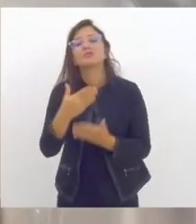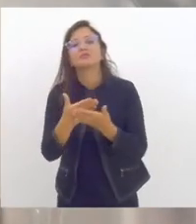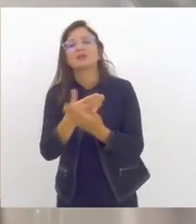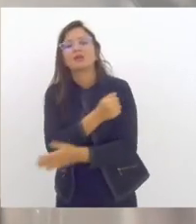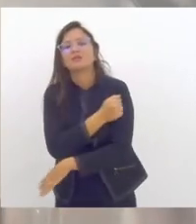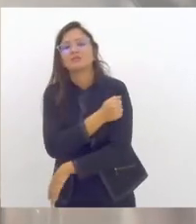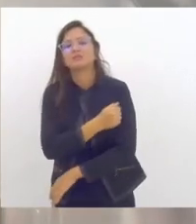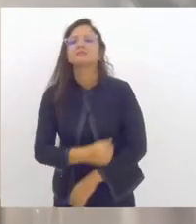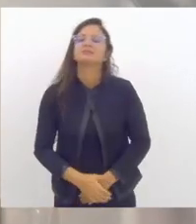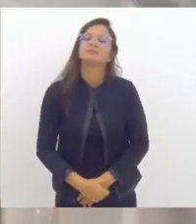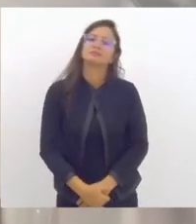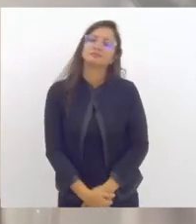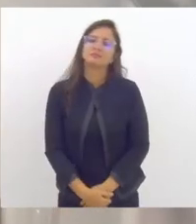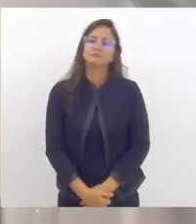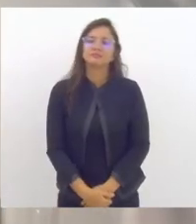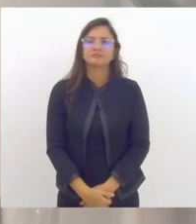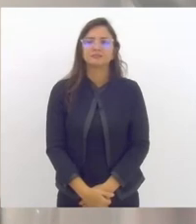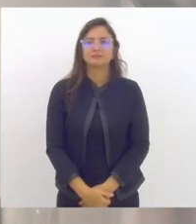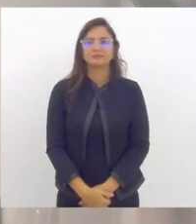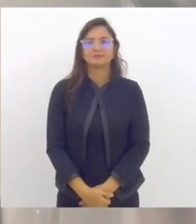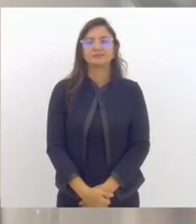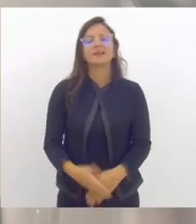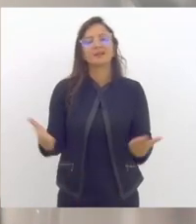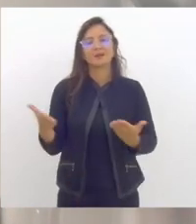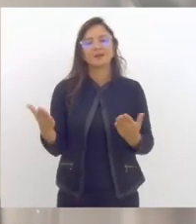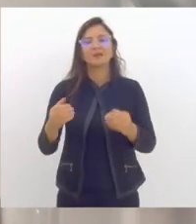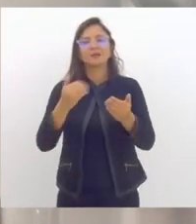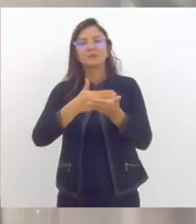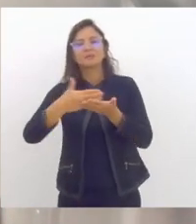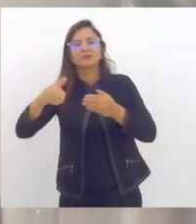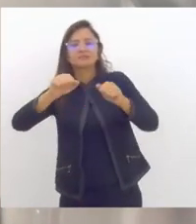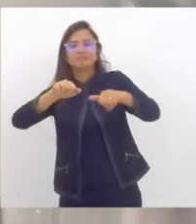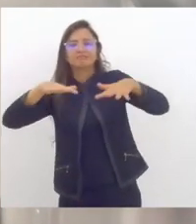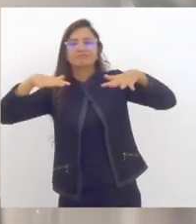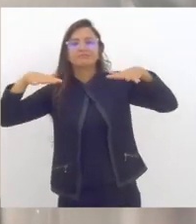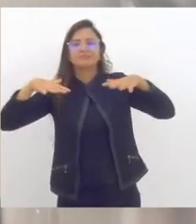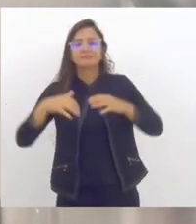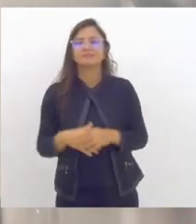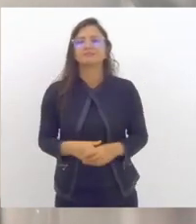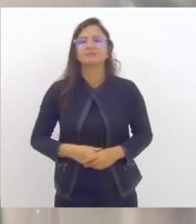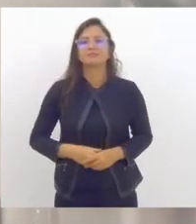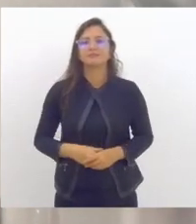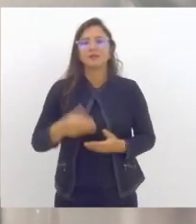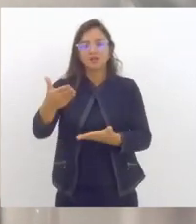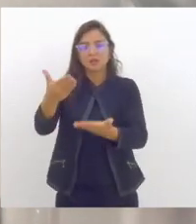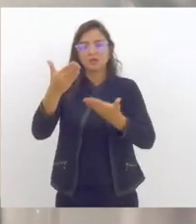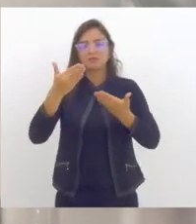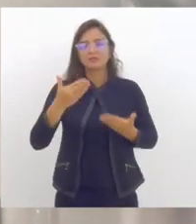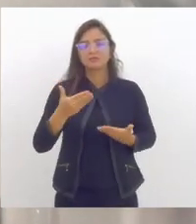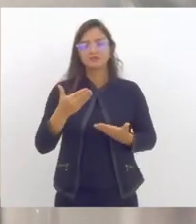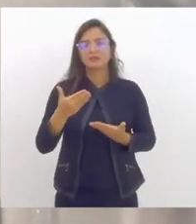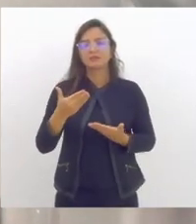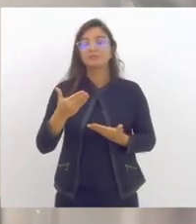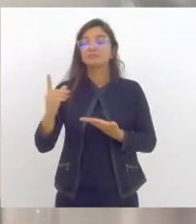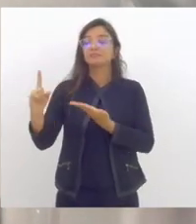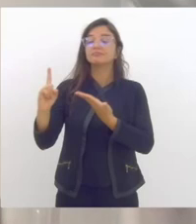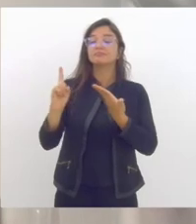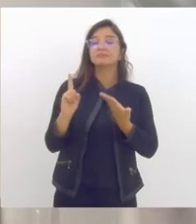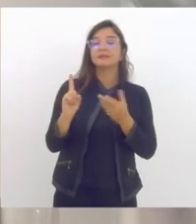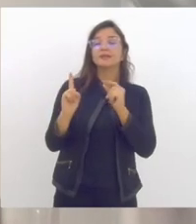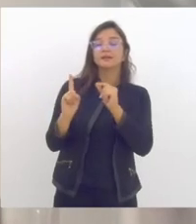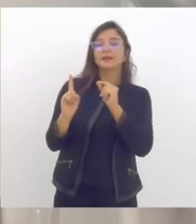iniciar a nossa audiência convidando para fazer uso da palavra a senhora